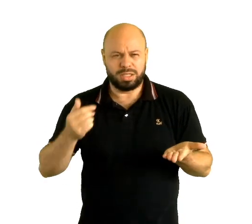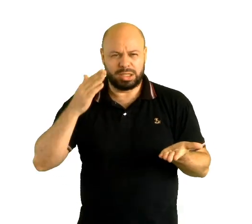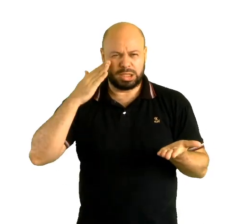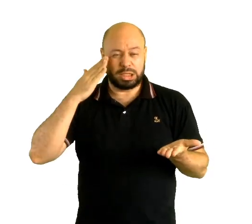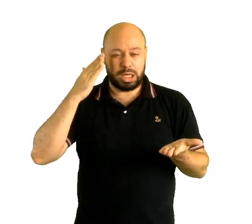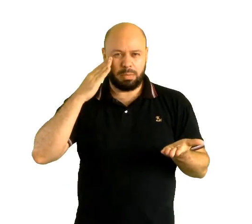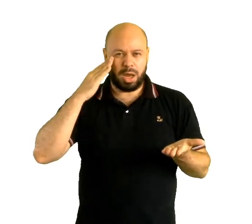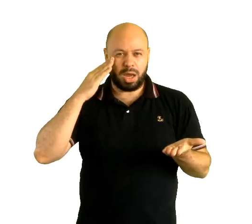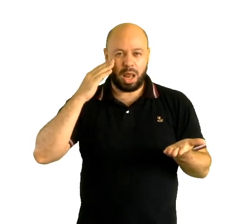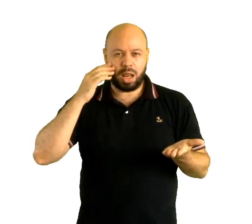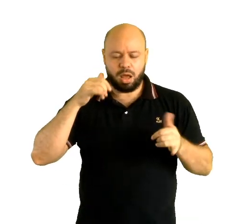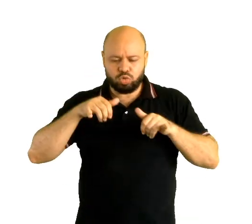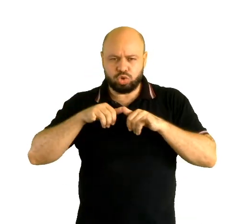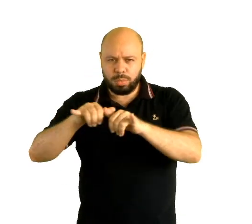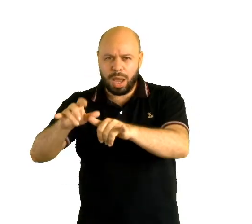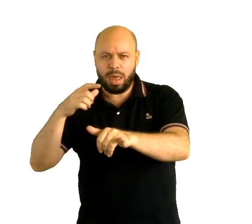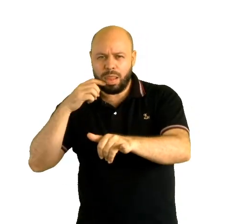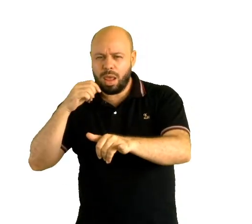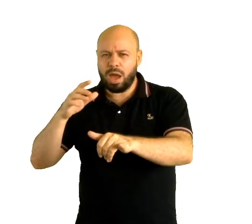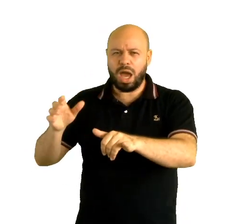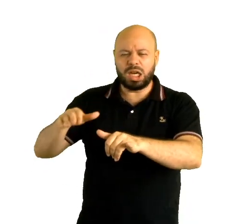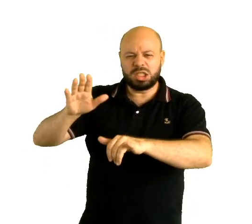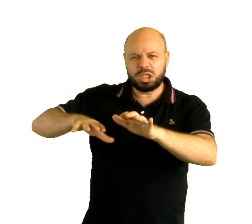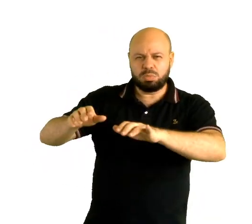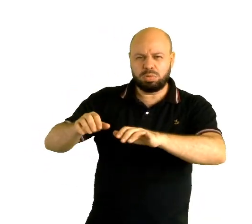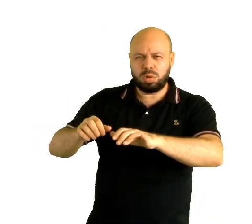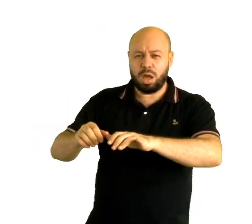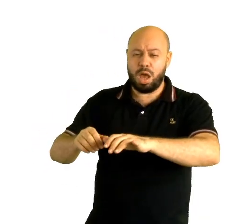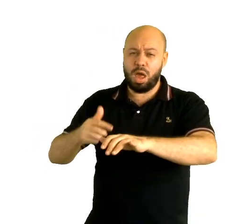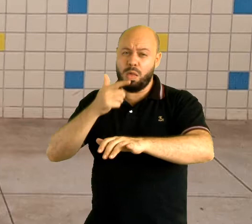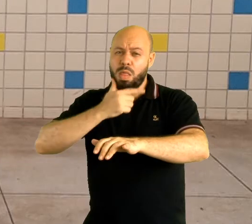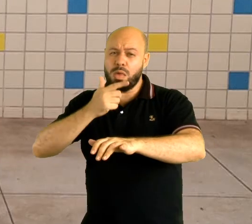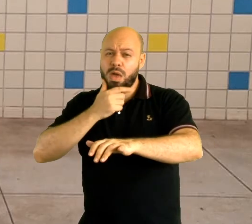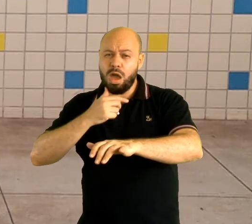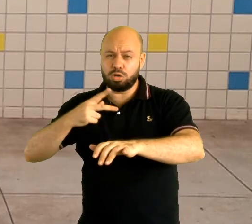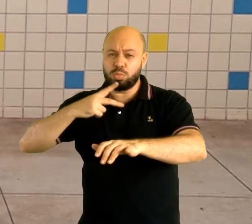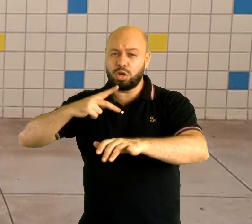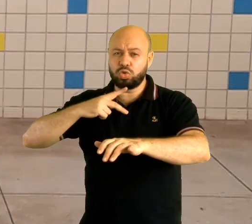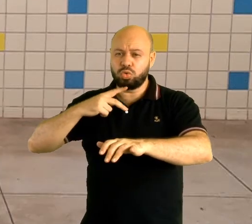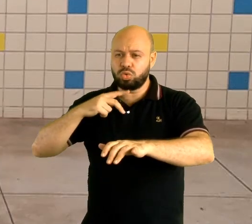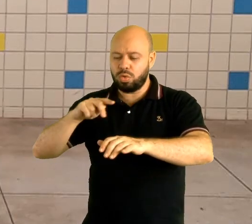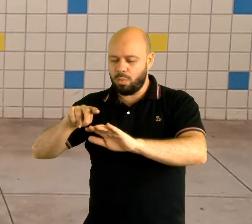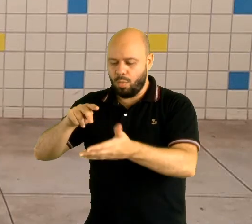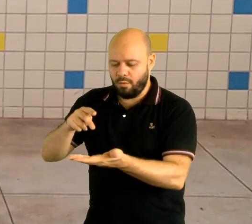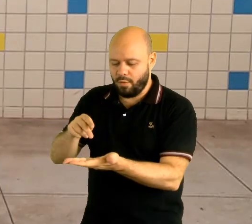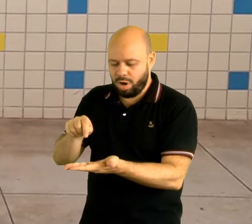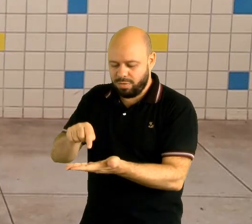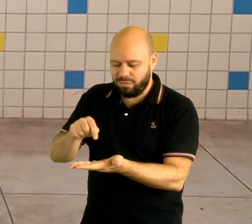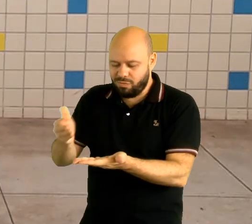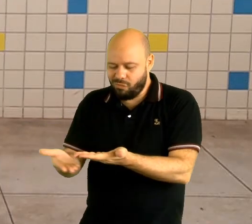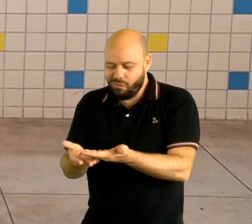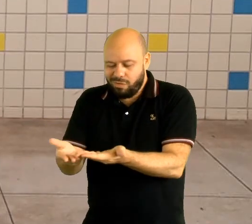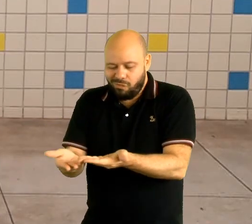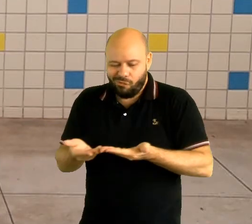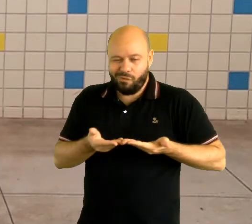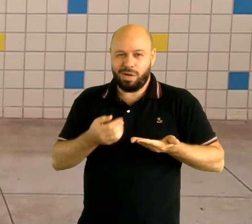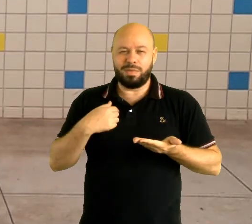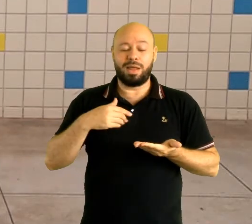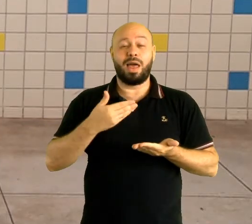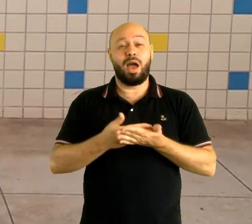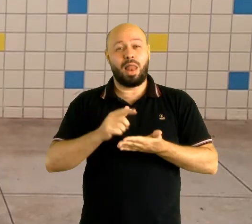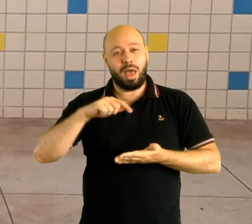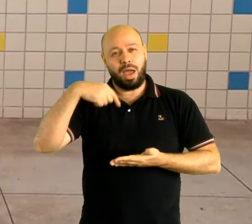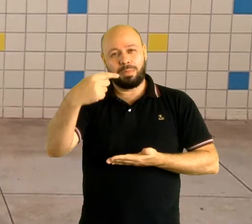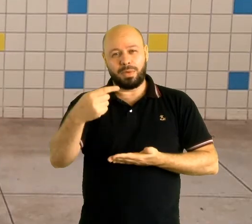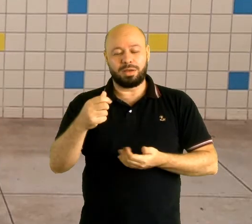pequenas que vêm do supermercado com frios. Até a nossa próxima aula. Fiquem bem, se cuidem